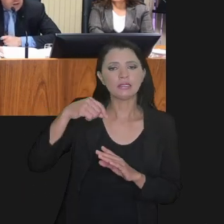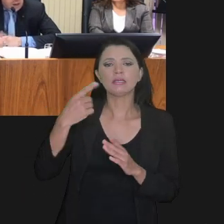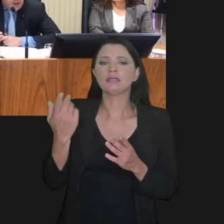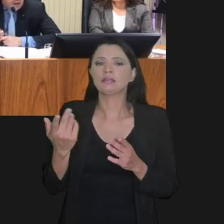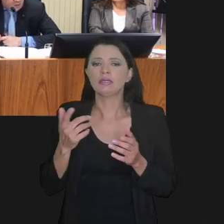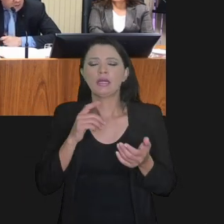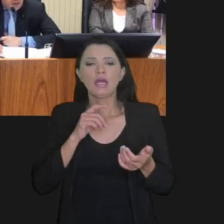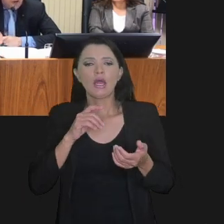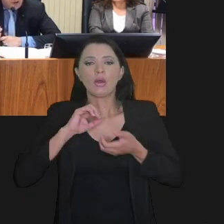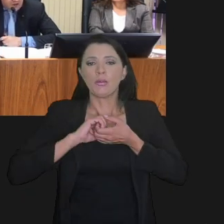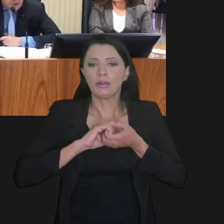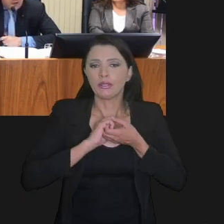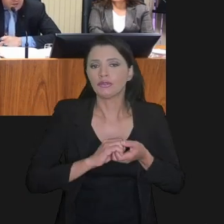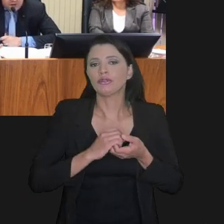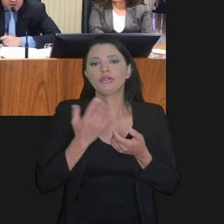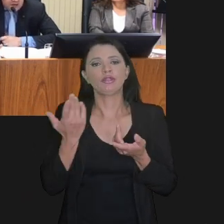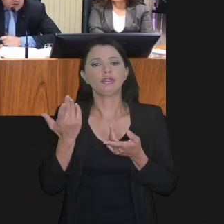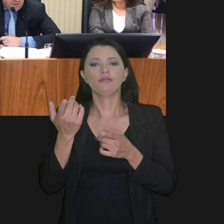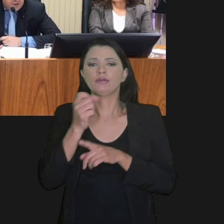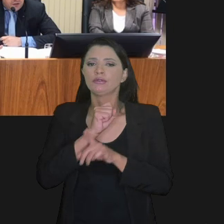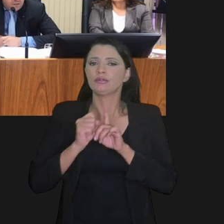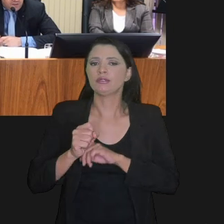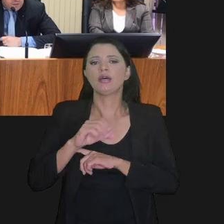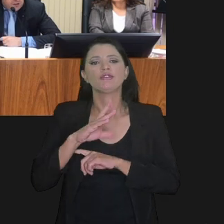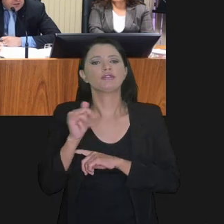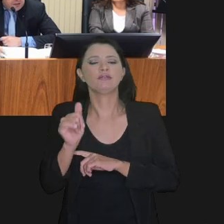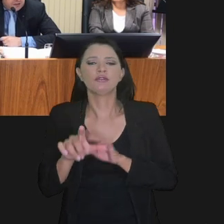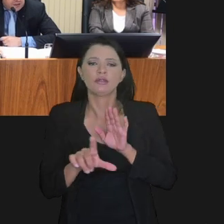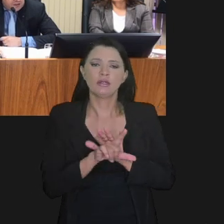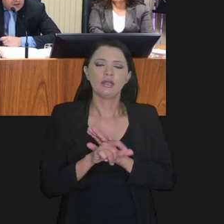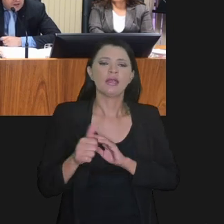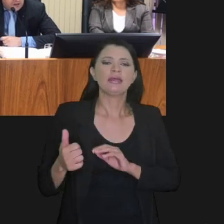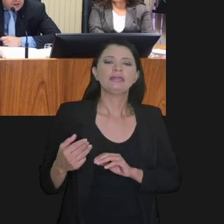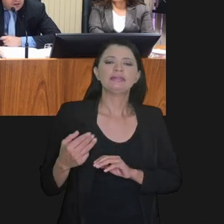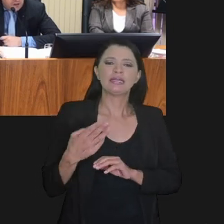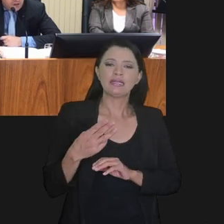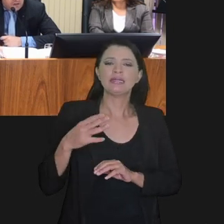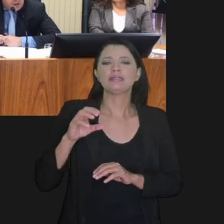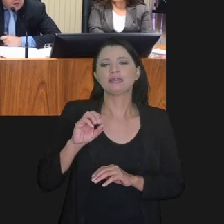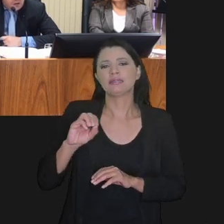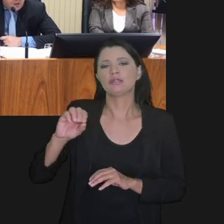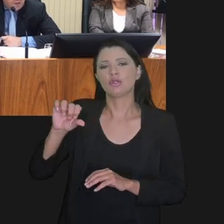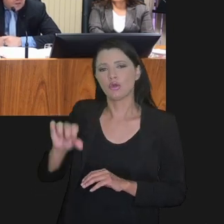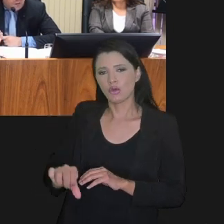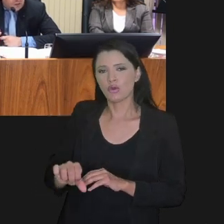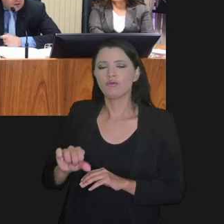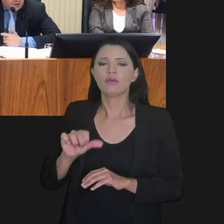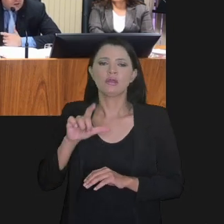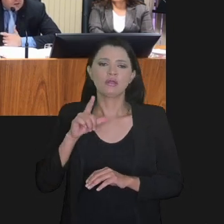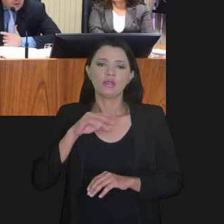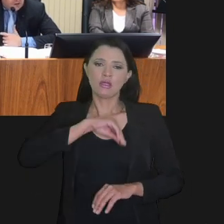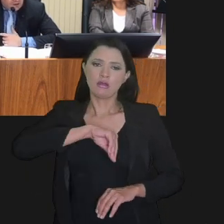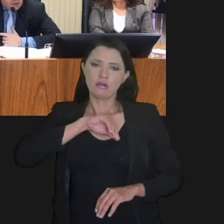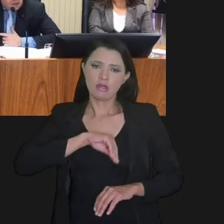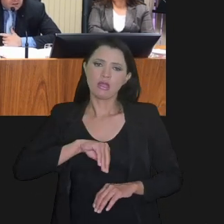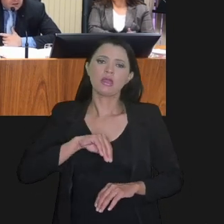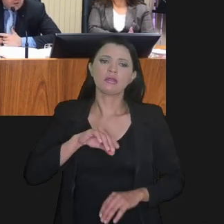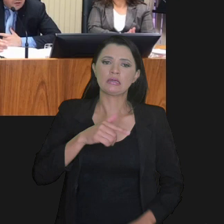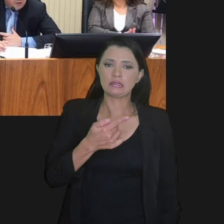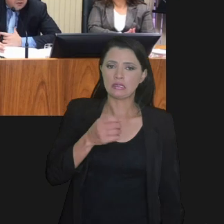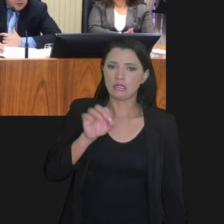ensino operativas, demais cidades civis, da lei 3.019, você tem uma redução maior de